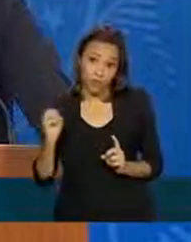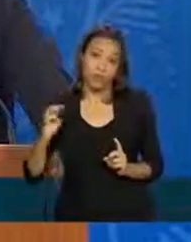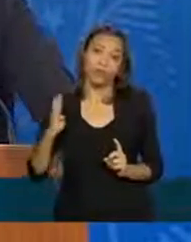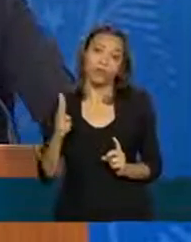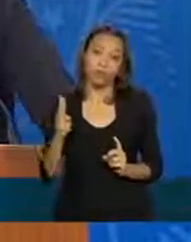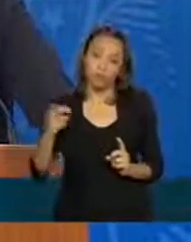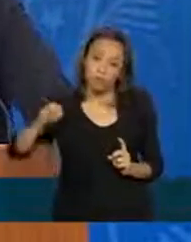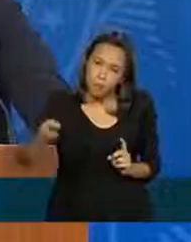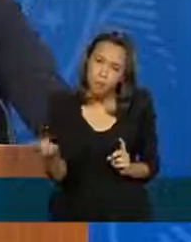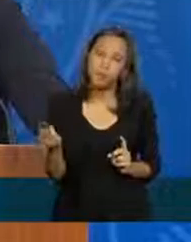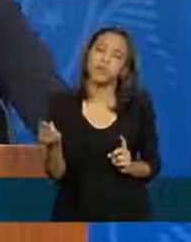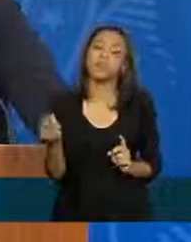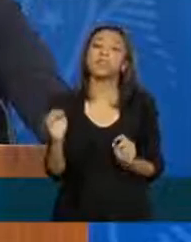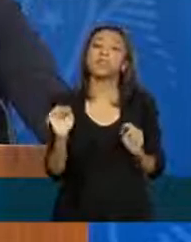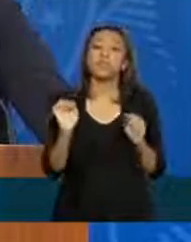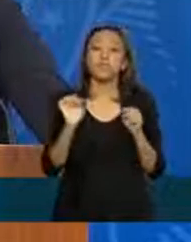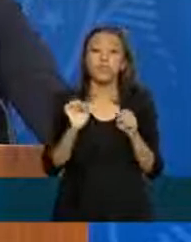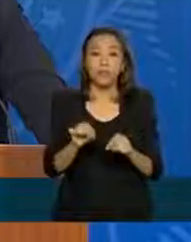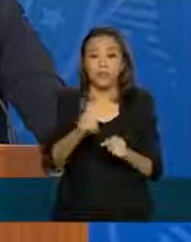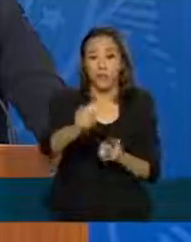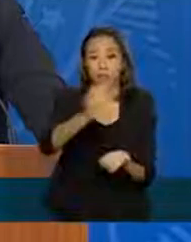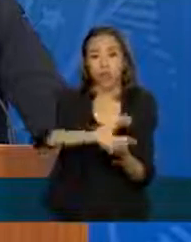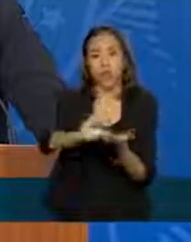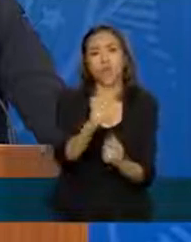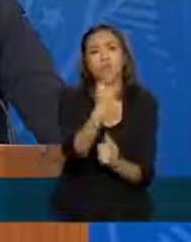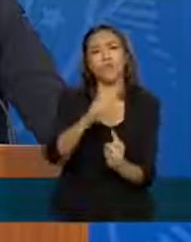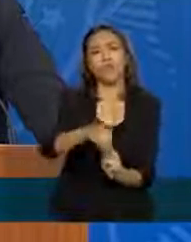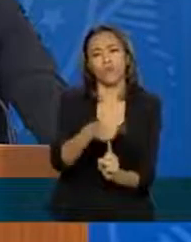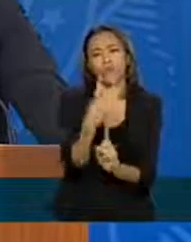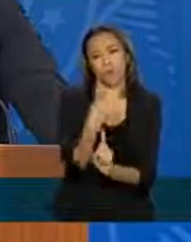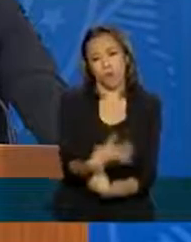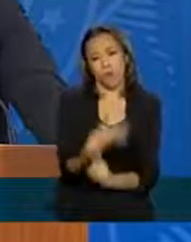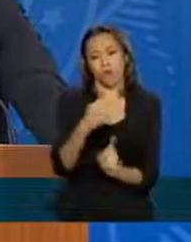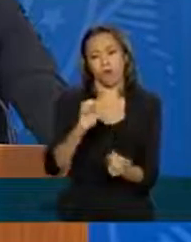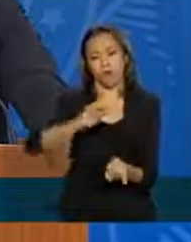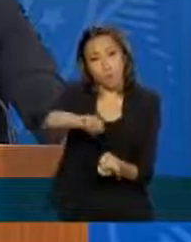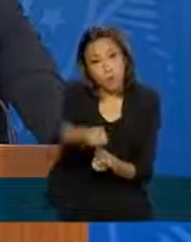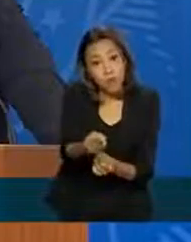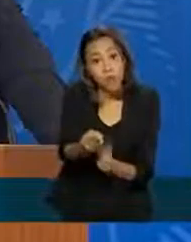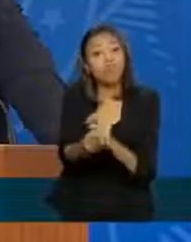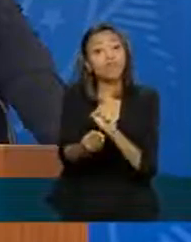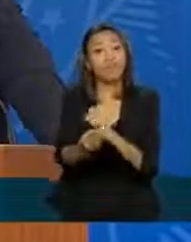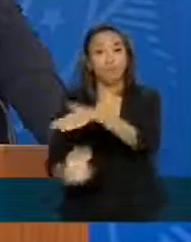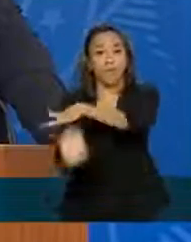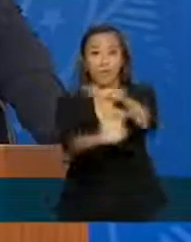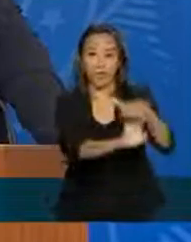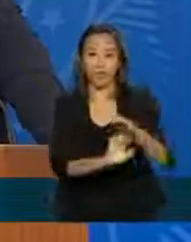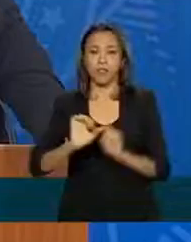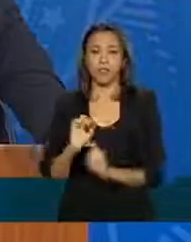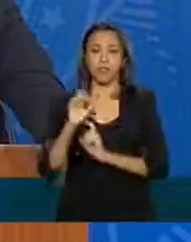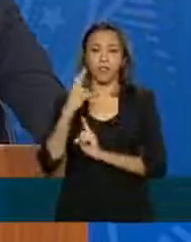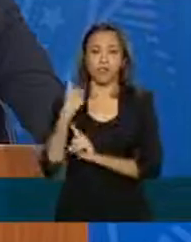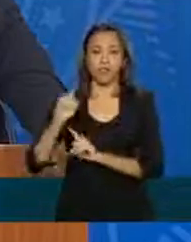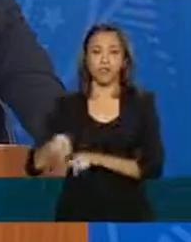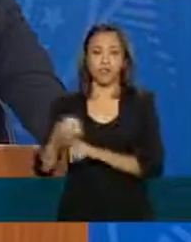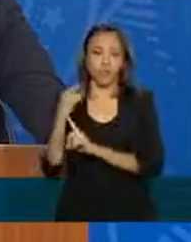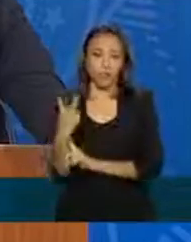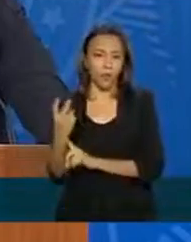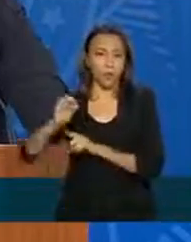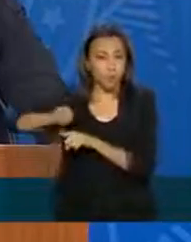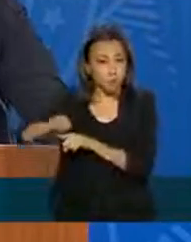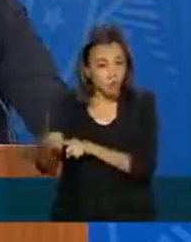Isso deve beneficiar R$ 1,4 milhões de empresas e R 12,2 milhões de pessoas.